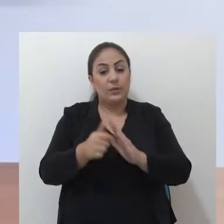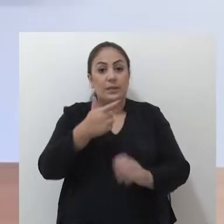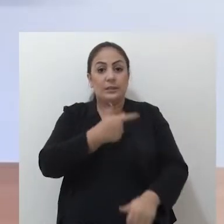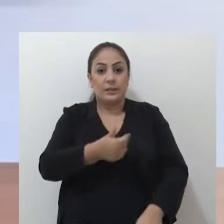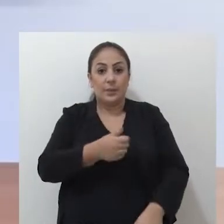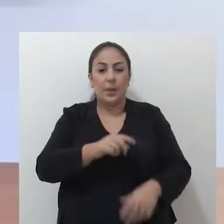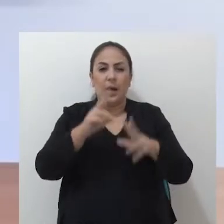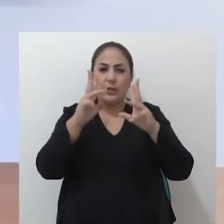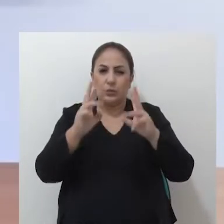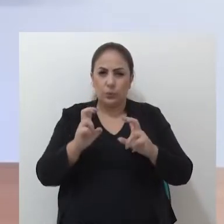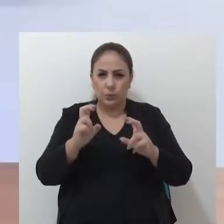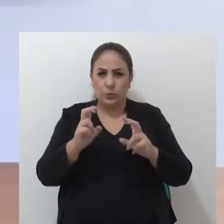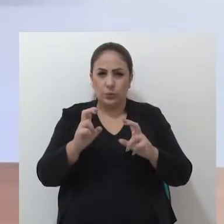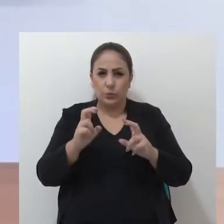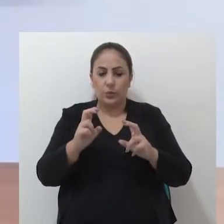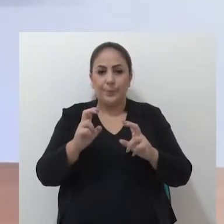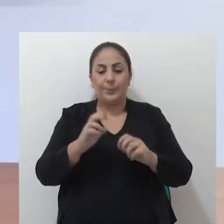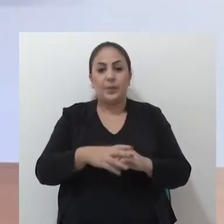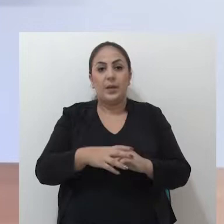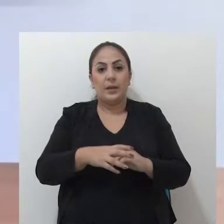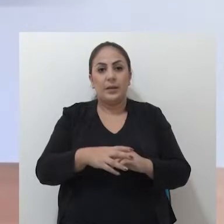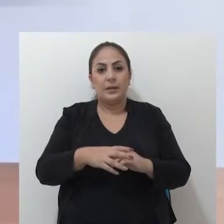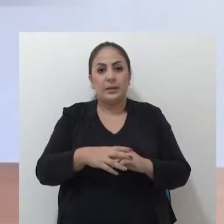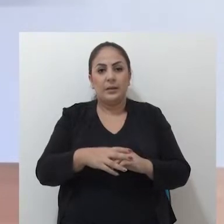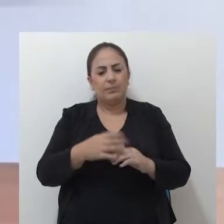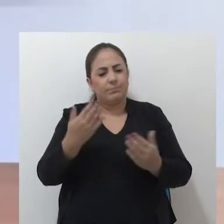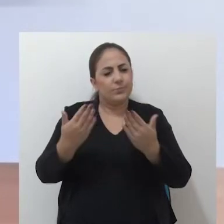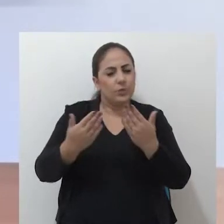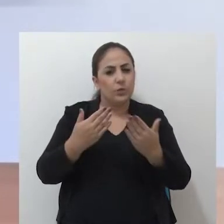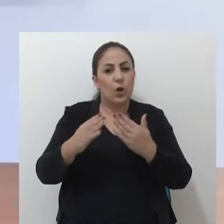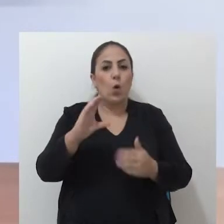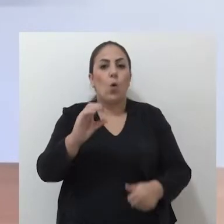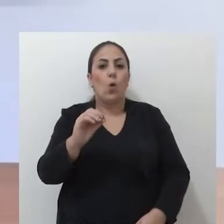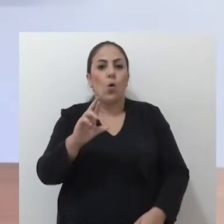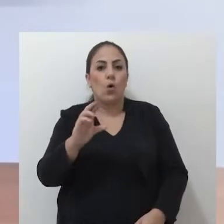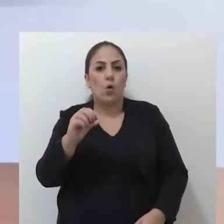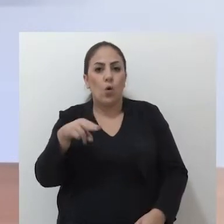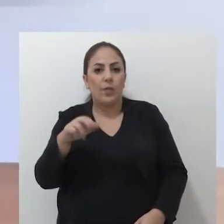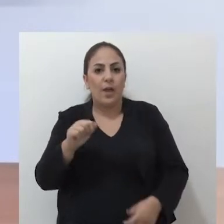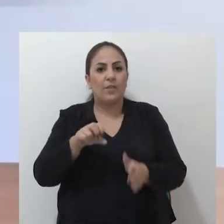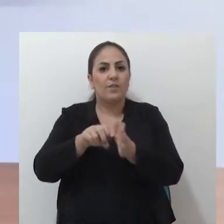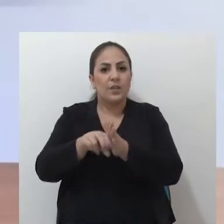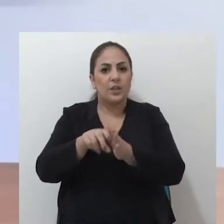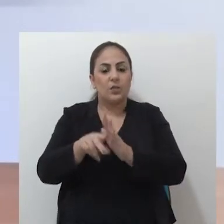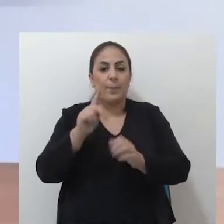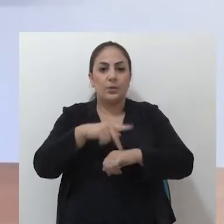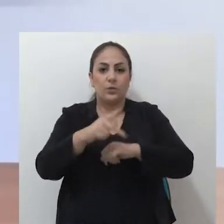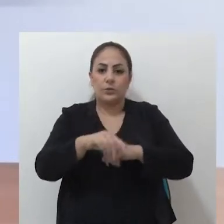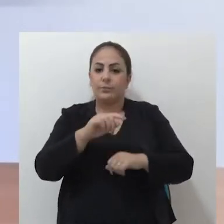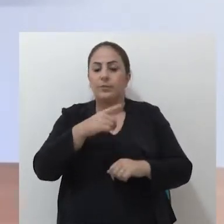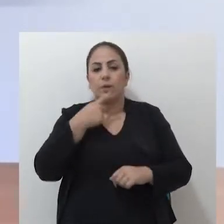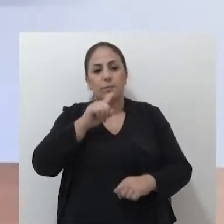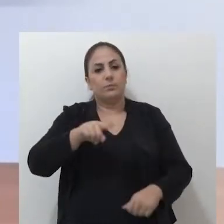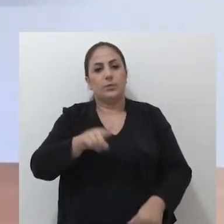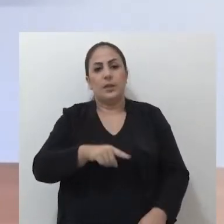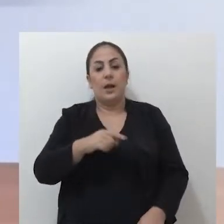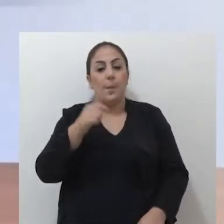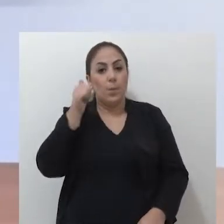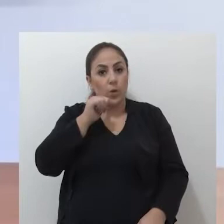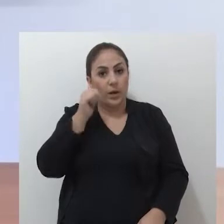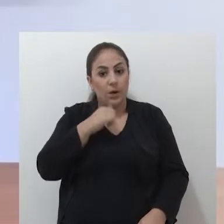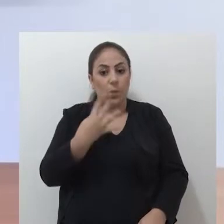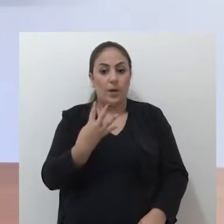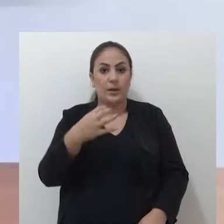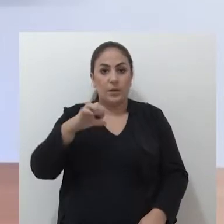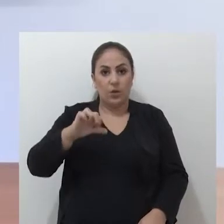após exames, o caso suspeito de coronavírus em Passo Fundo foi descartado. A mulher de 49 anos que